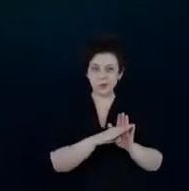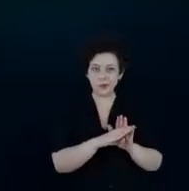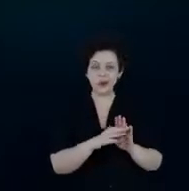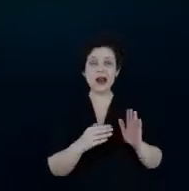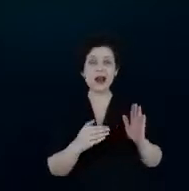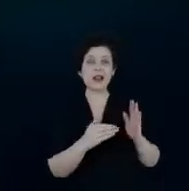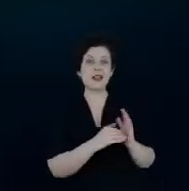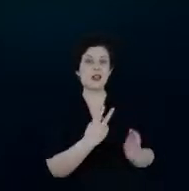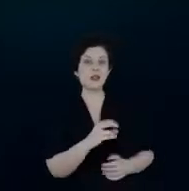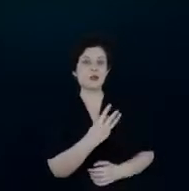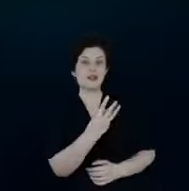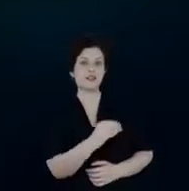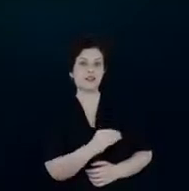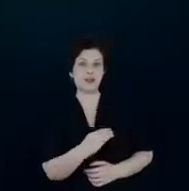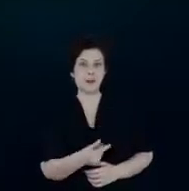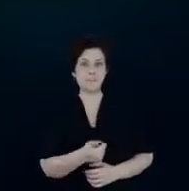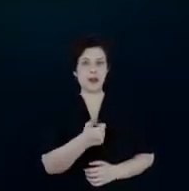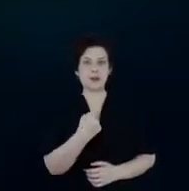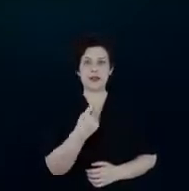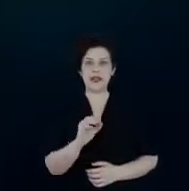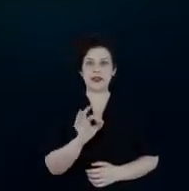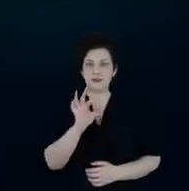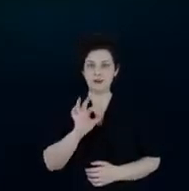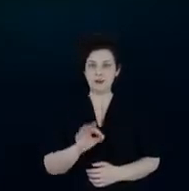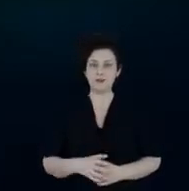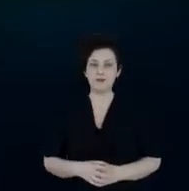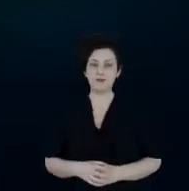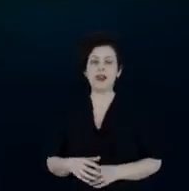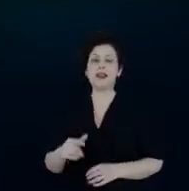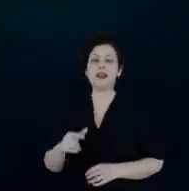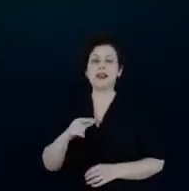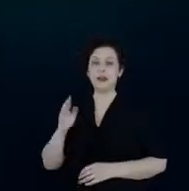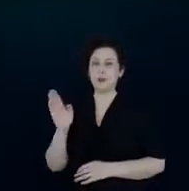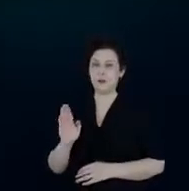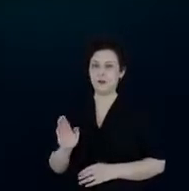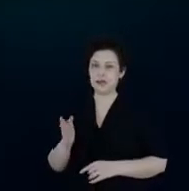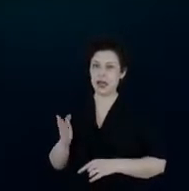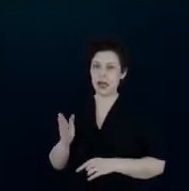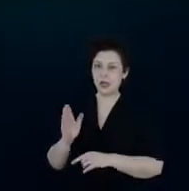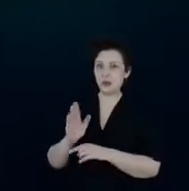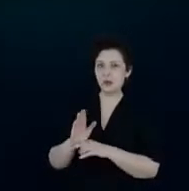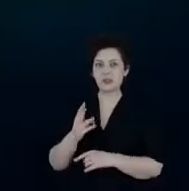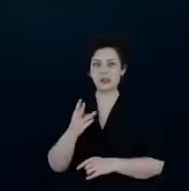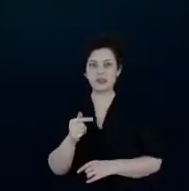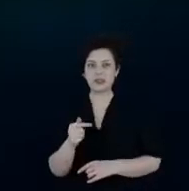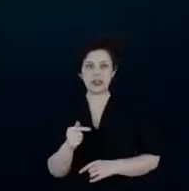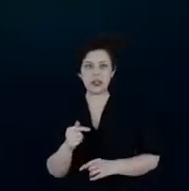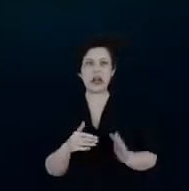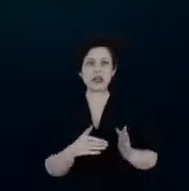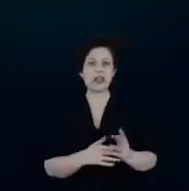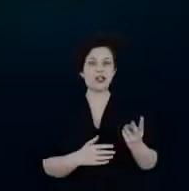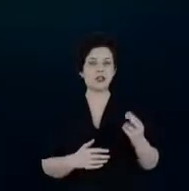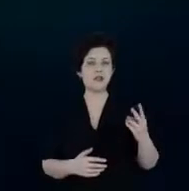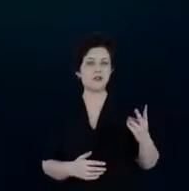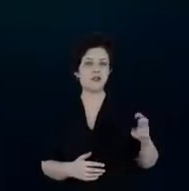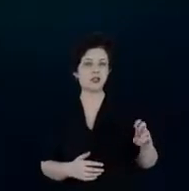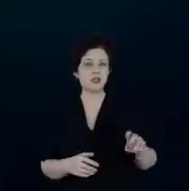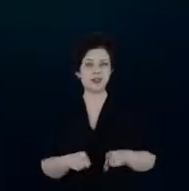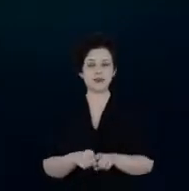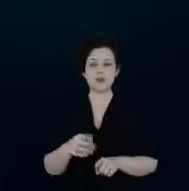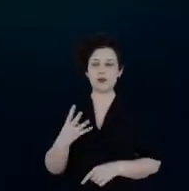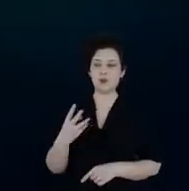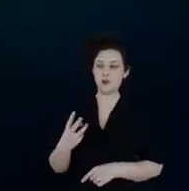a gente tem a questão das contribuições do Brasil na emissão que a redução de 37% até 2025 e 43%